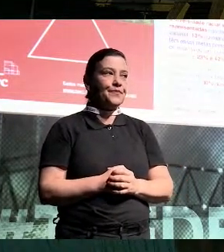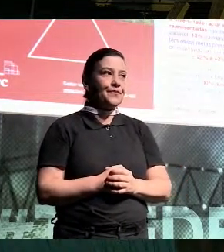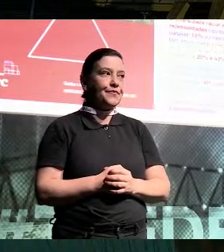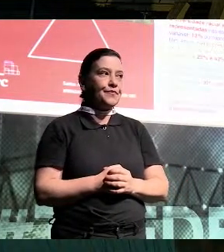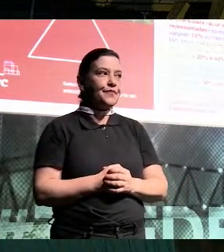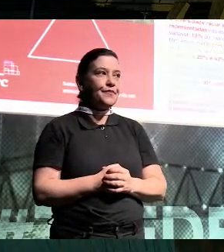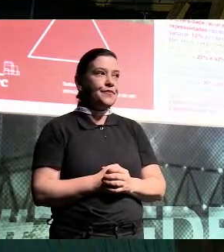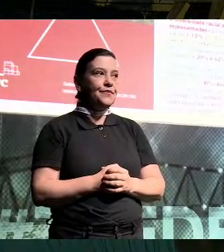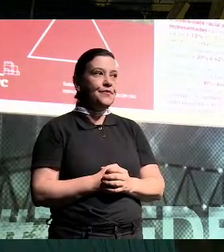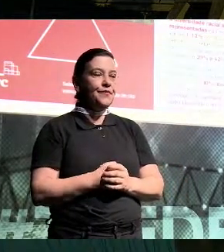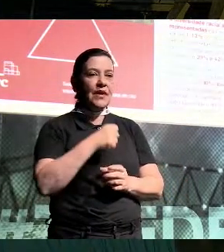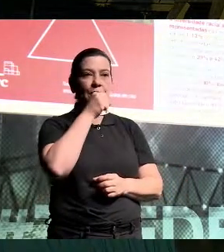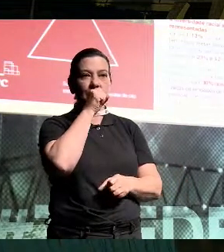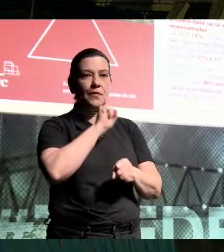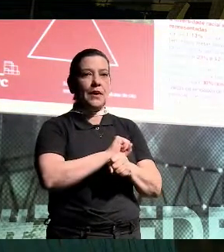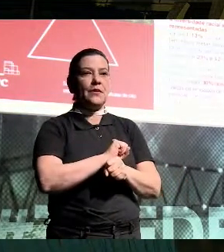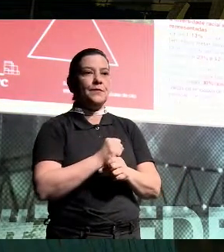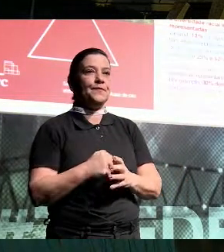Oi, oi.